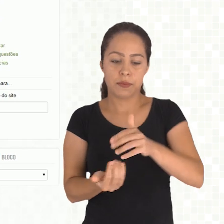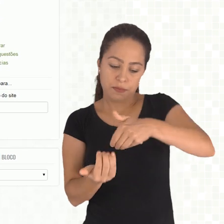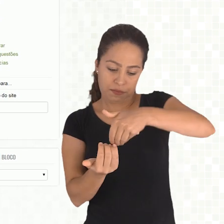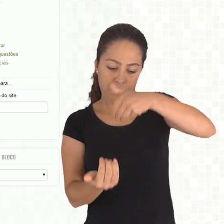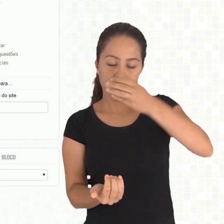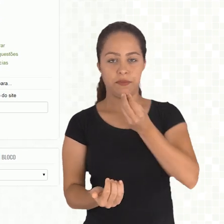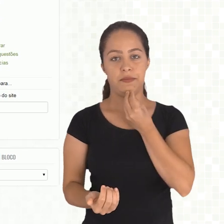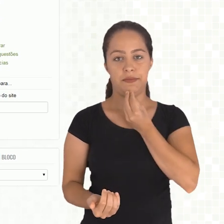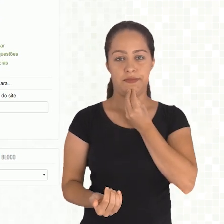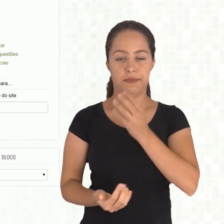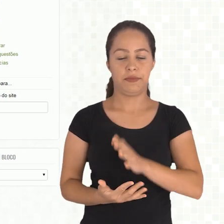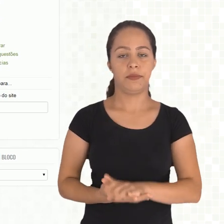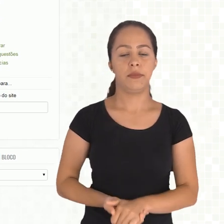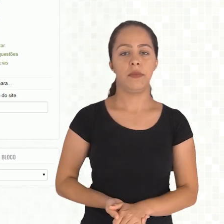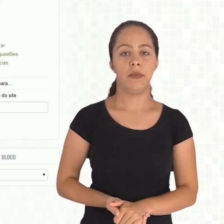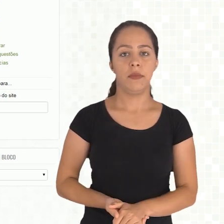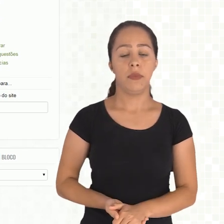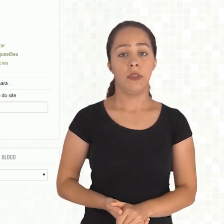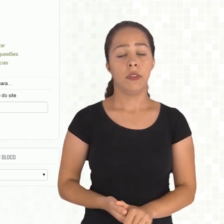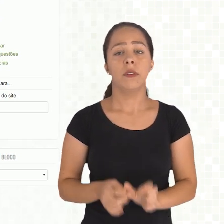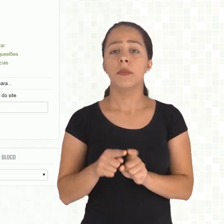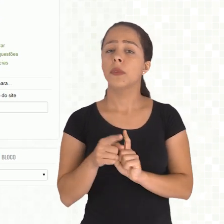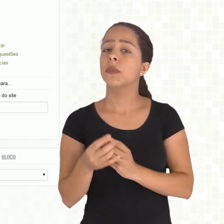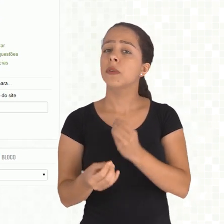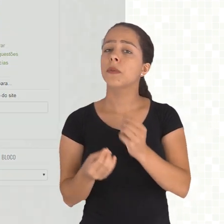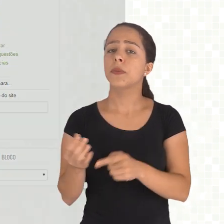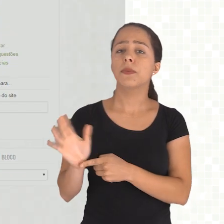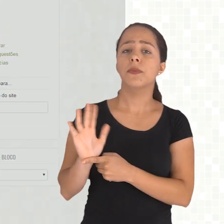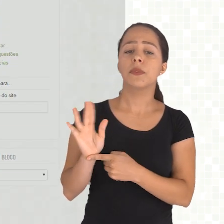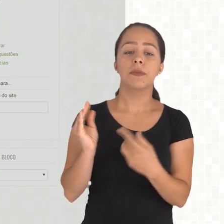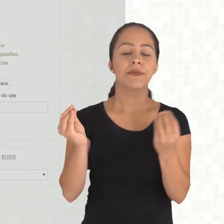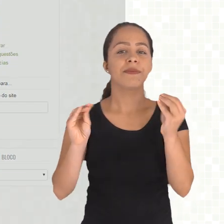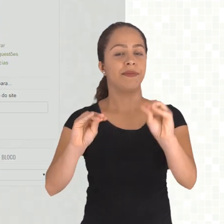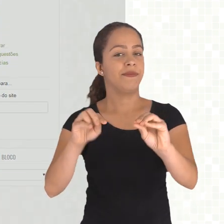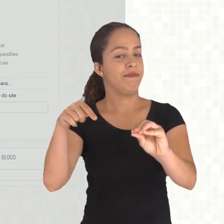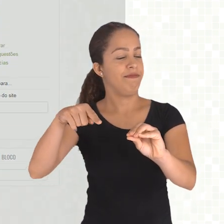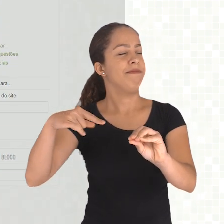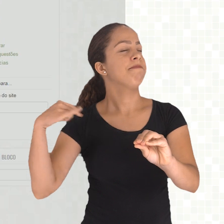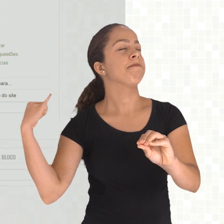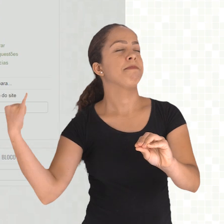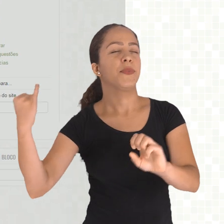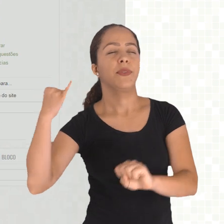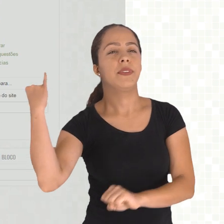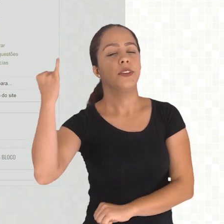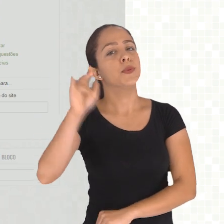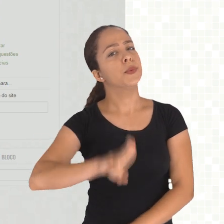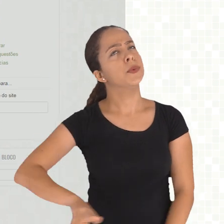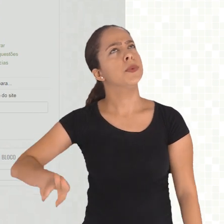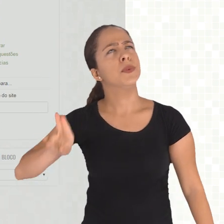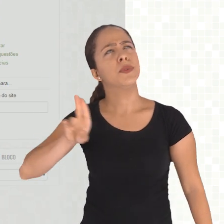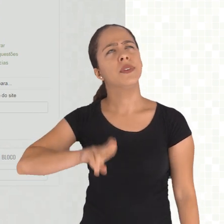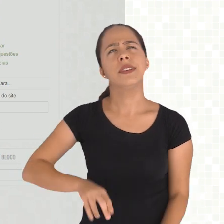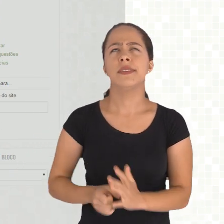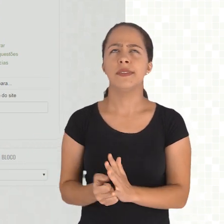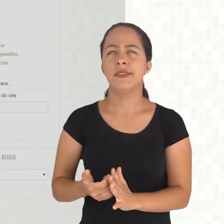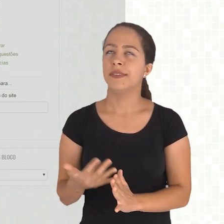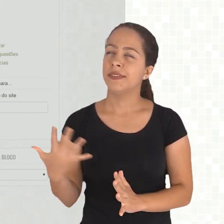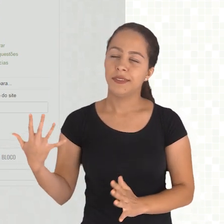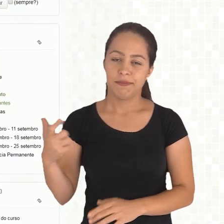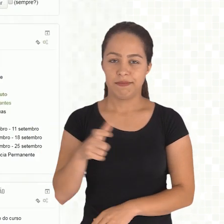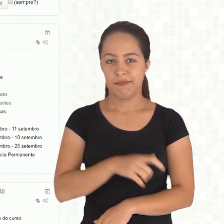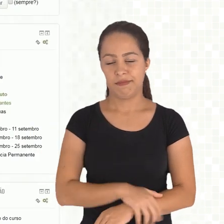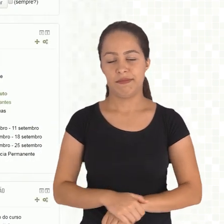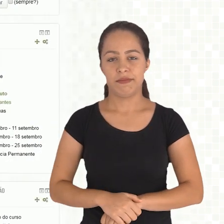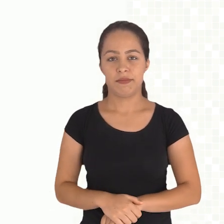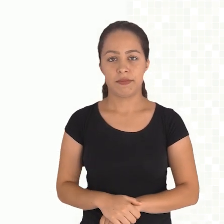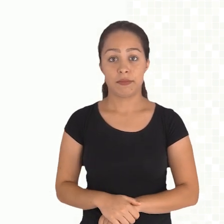rapidamente como você colocaria, por exemplo, um vídeo aqui, que é uma funcionalidade muito utilizada. Ó, vamos colocar